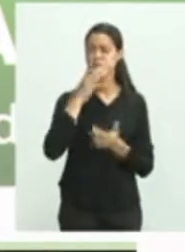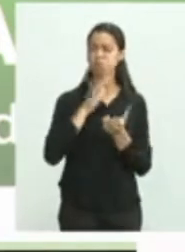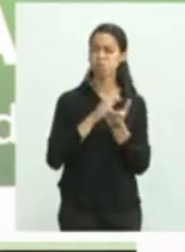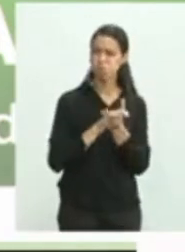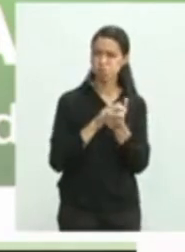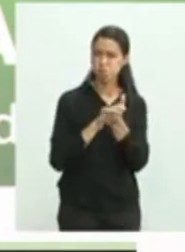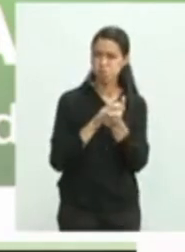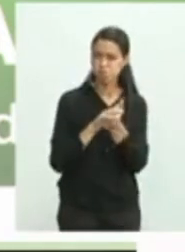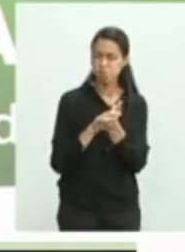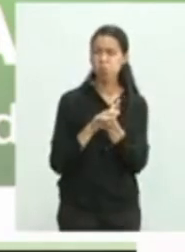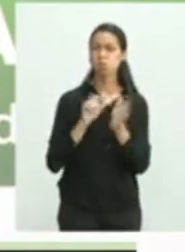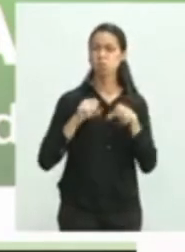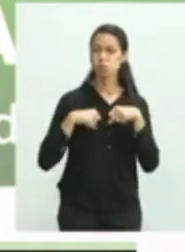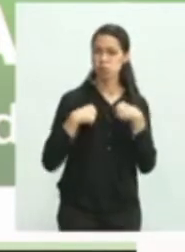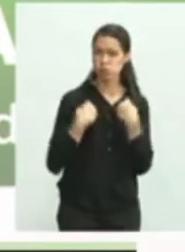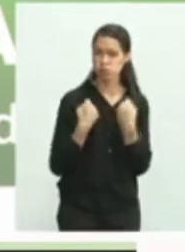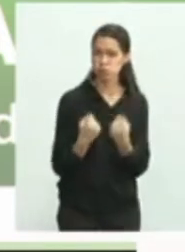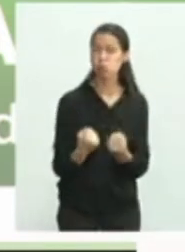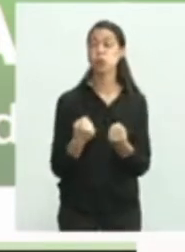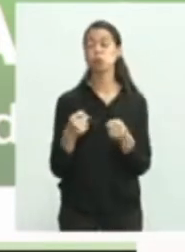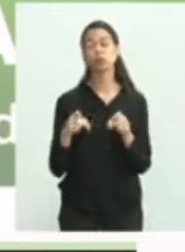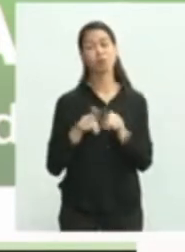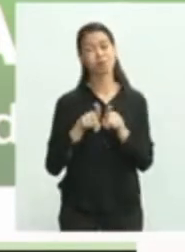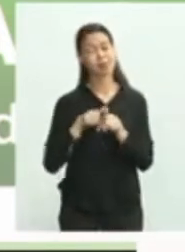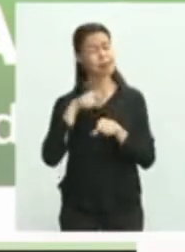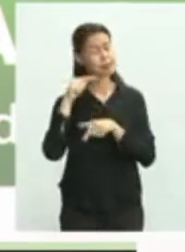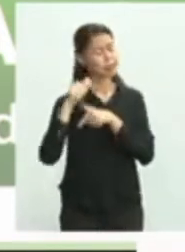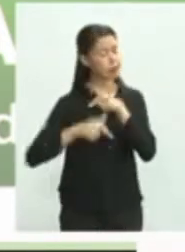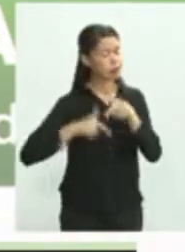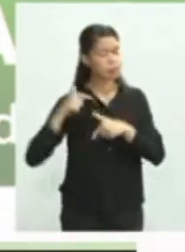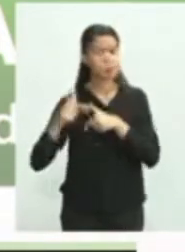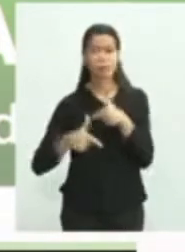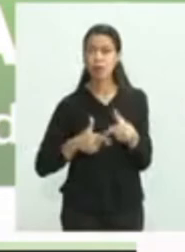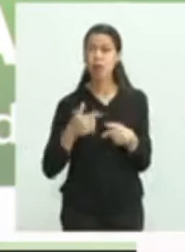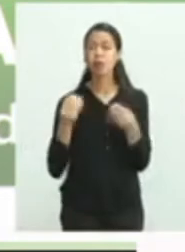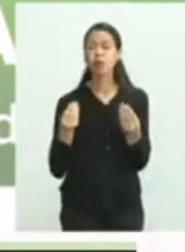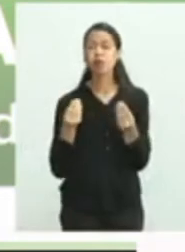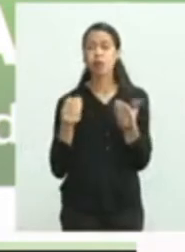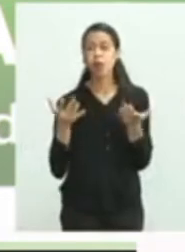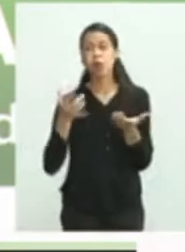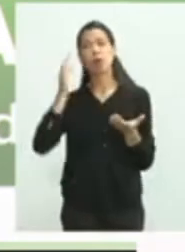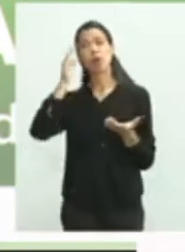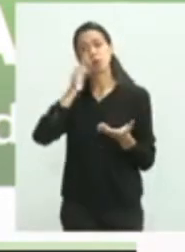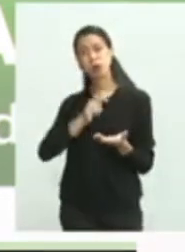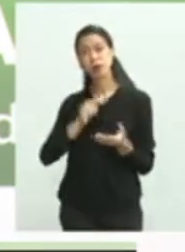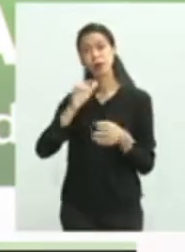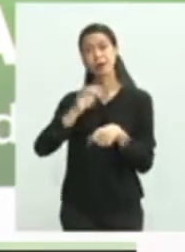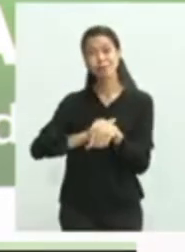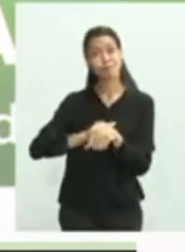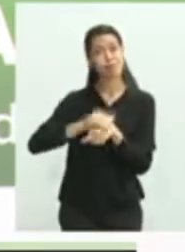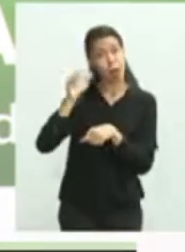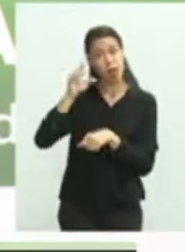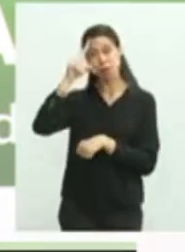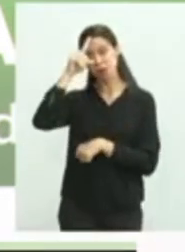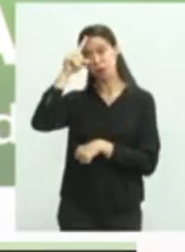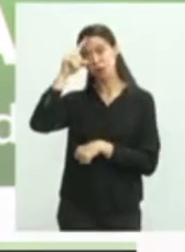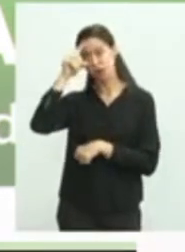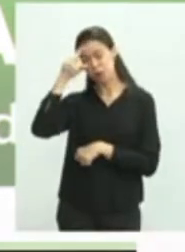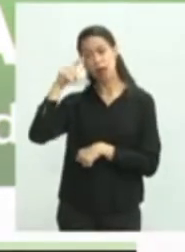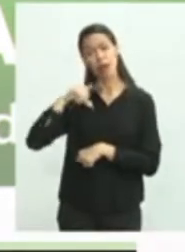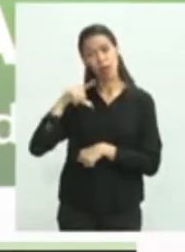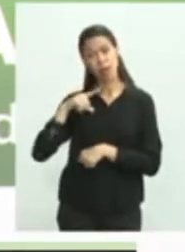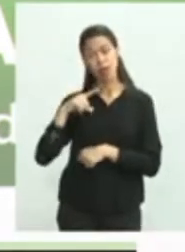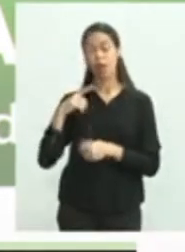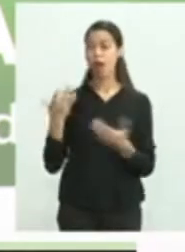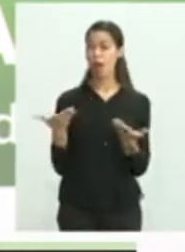bastante empenhados para a gente conseguir a adesão de outros hospitais. Tivemos aí, hoje, a adesão do município de